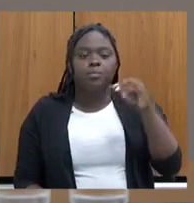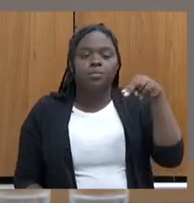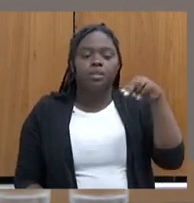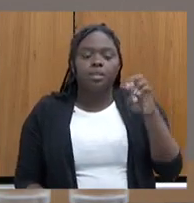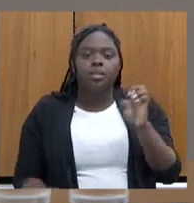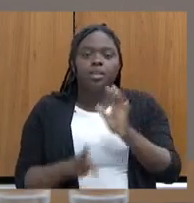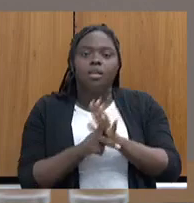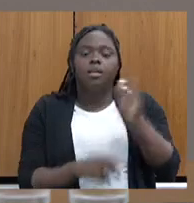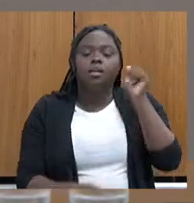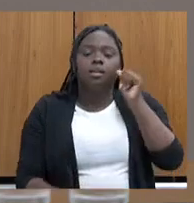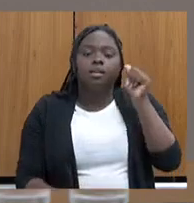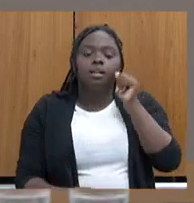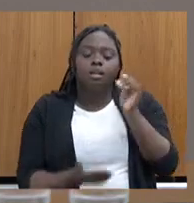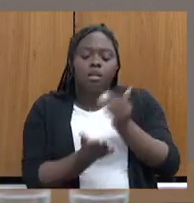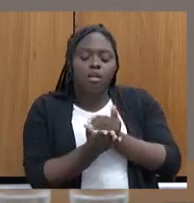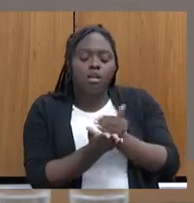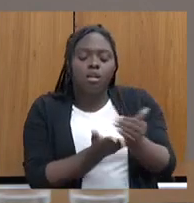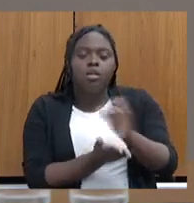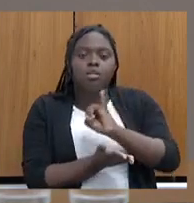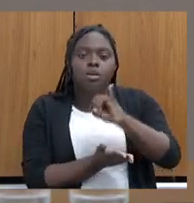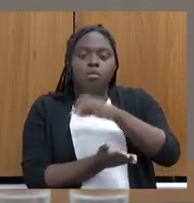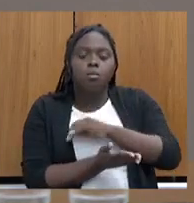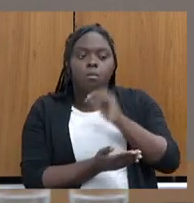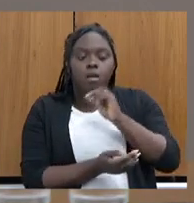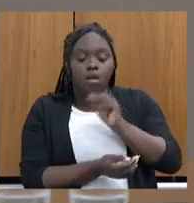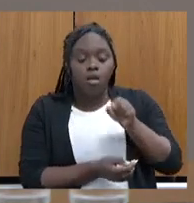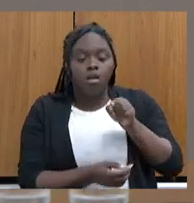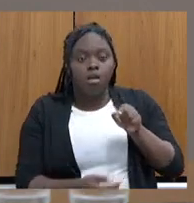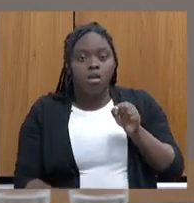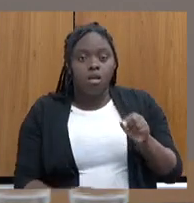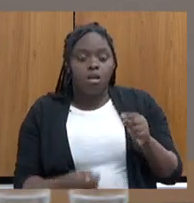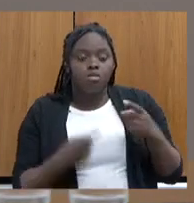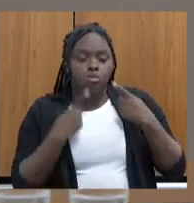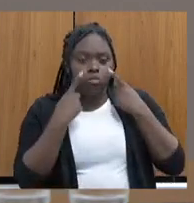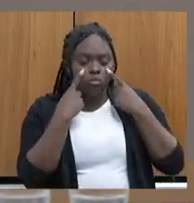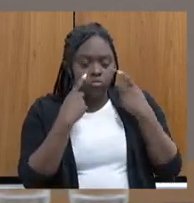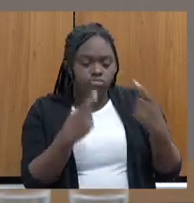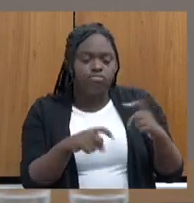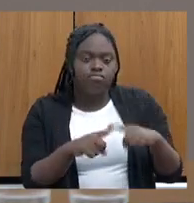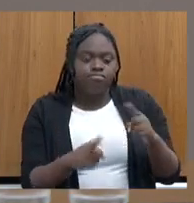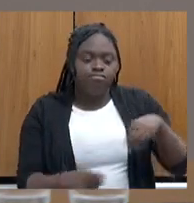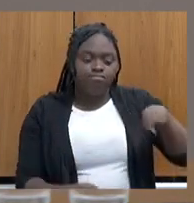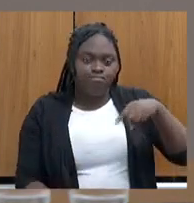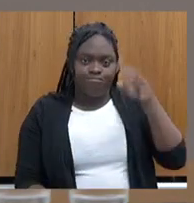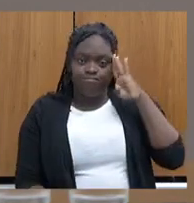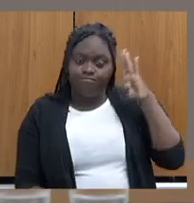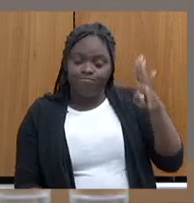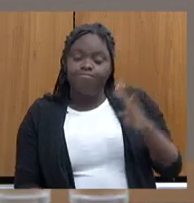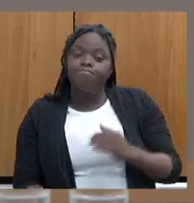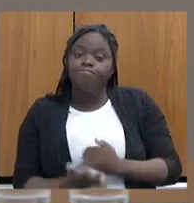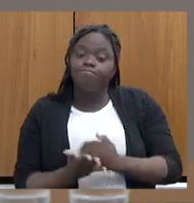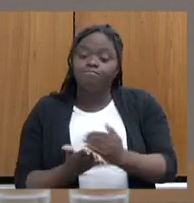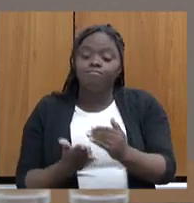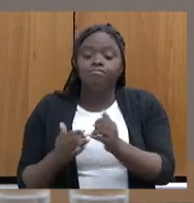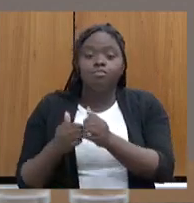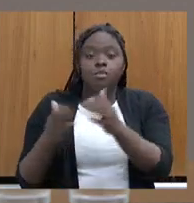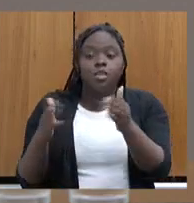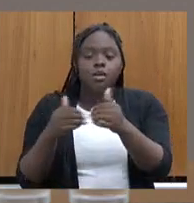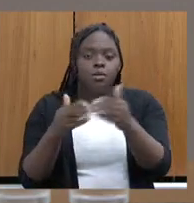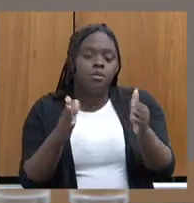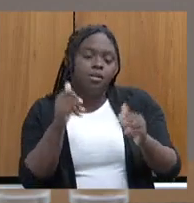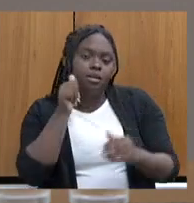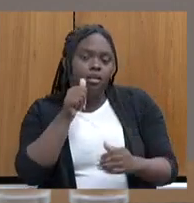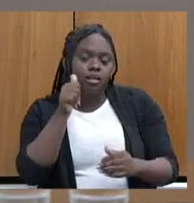mulheres, inicialmente foram vítimas de violência, mas elas são as prioritárias, mas nós abrimos para outras mulheres. Nós